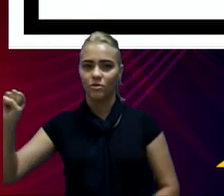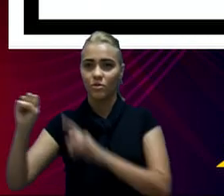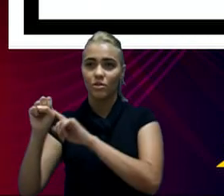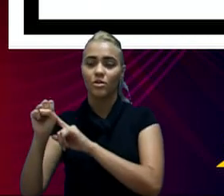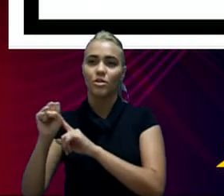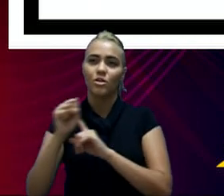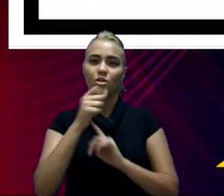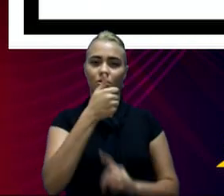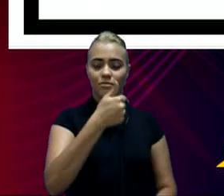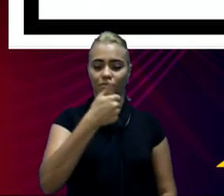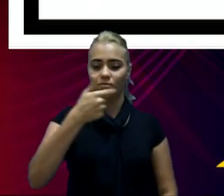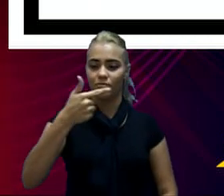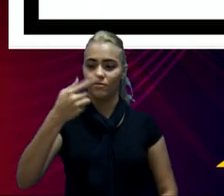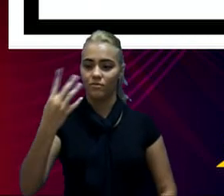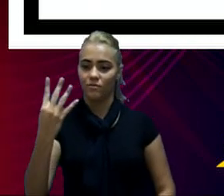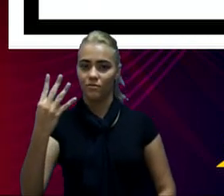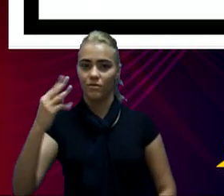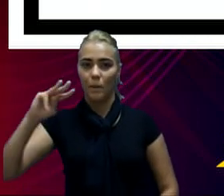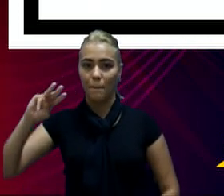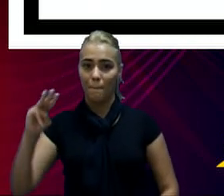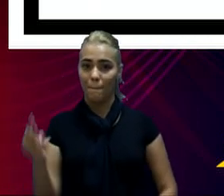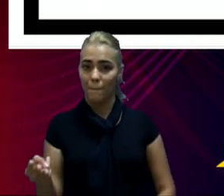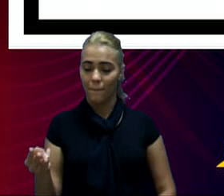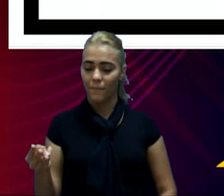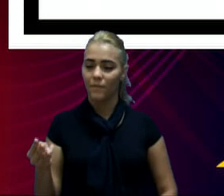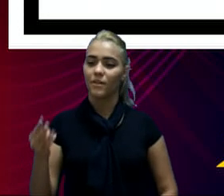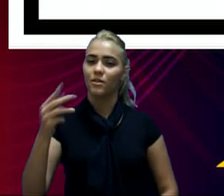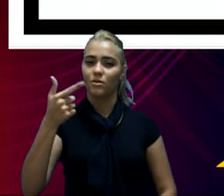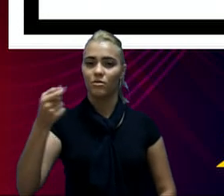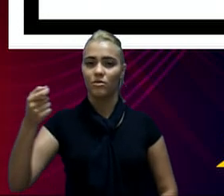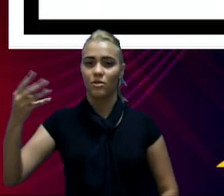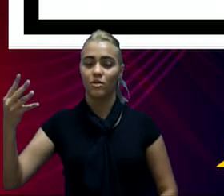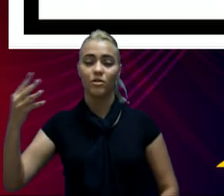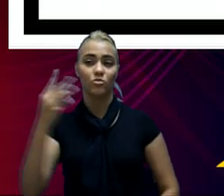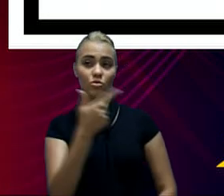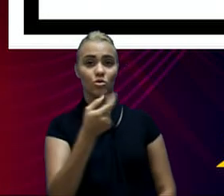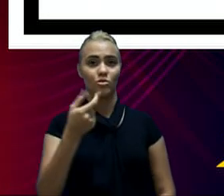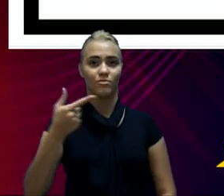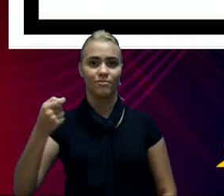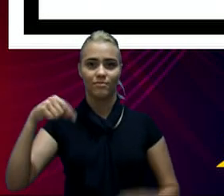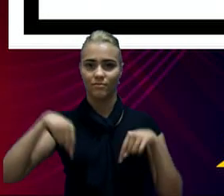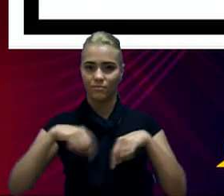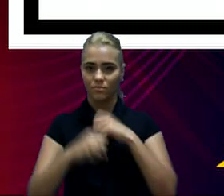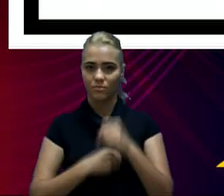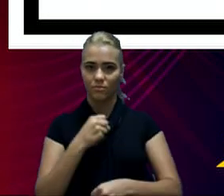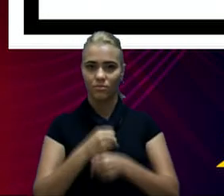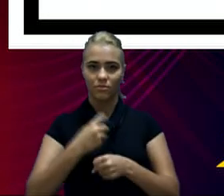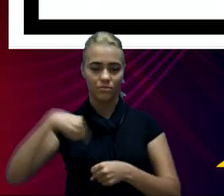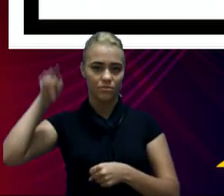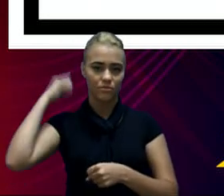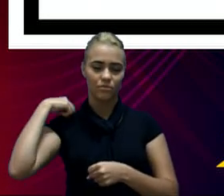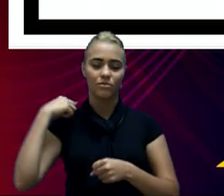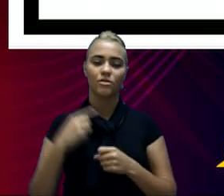124.204 2020, uma variação positiva da ordem de 4